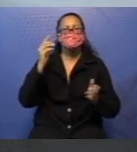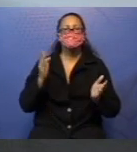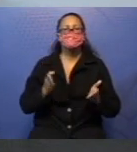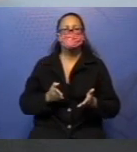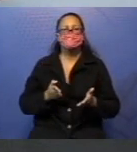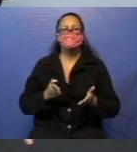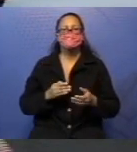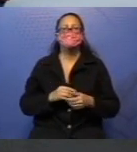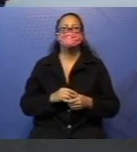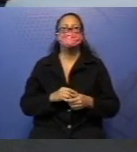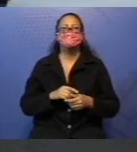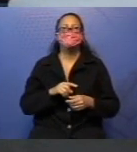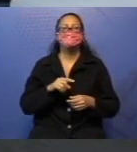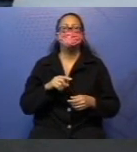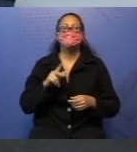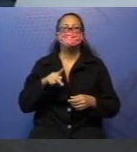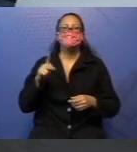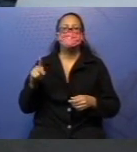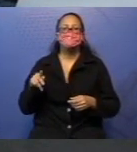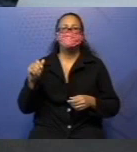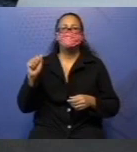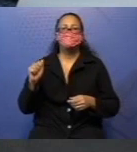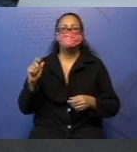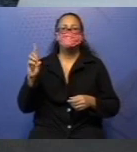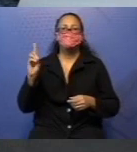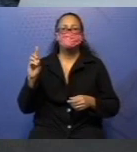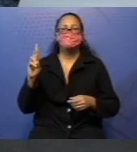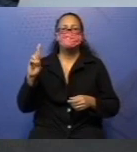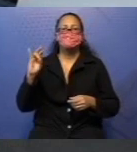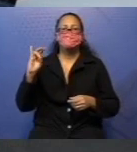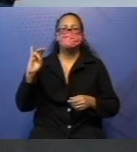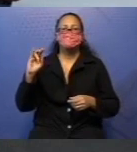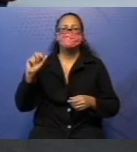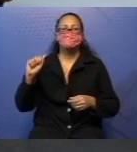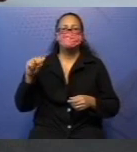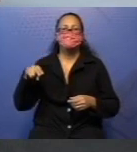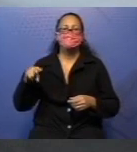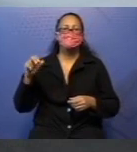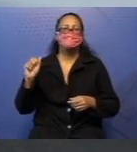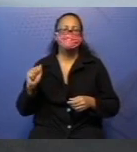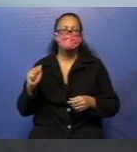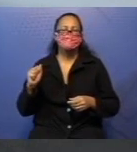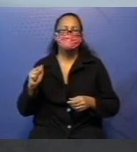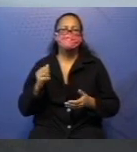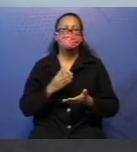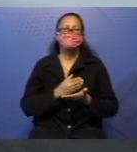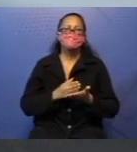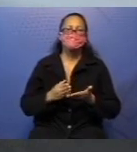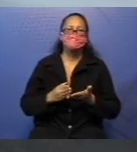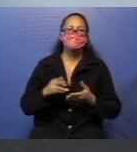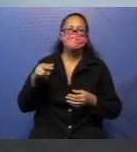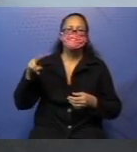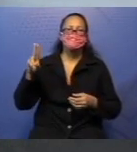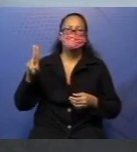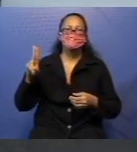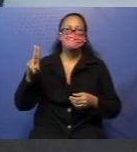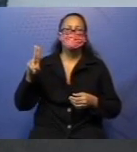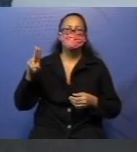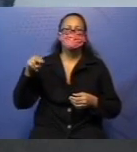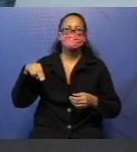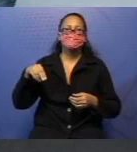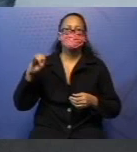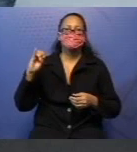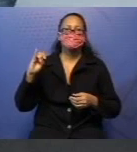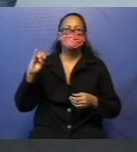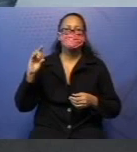Então eu sou a professora Adriana e a gente está indo já para a nossa unidade 7, o capítulo